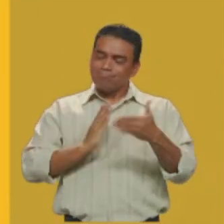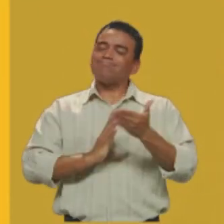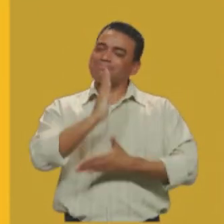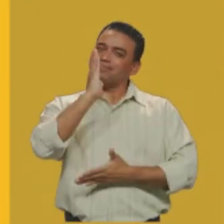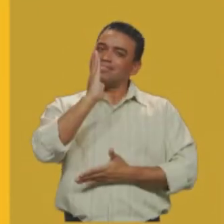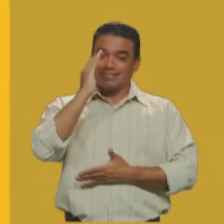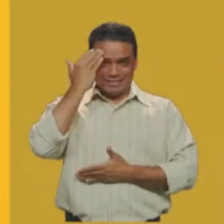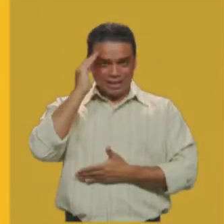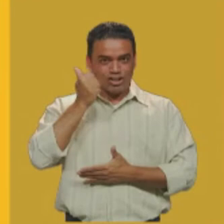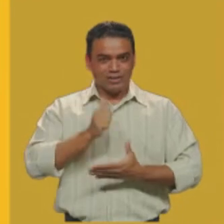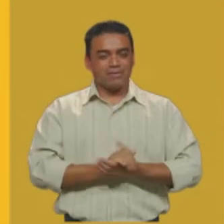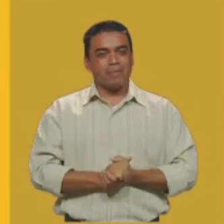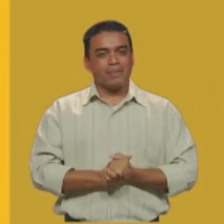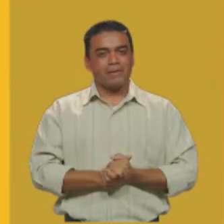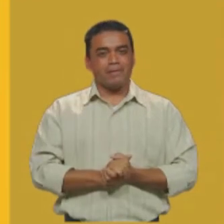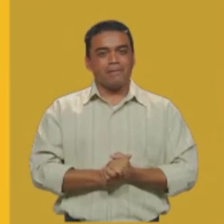Entendido?